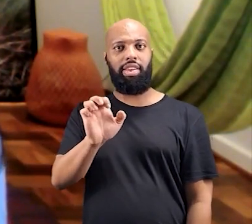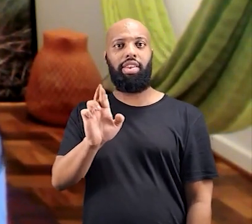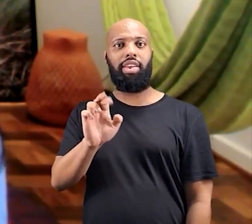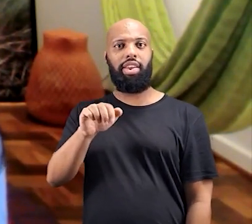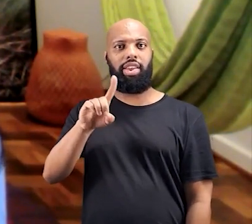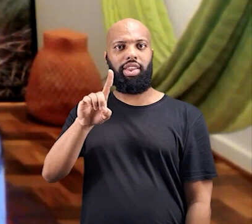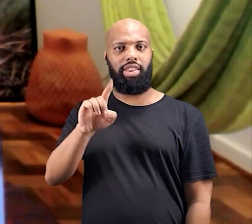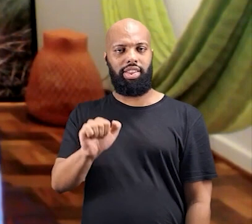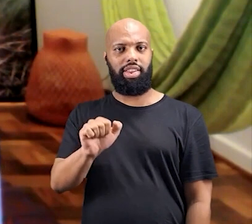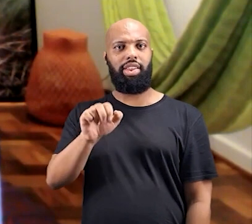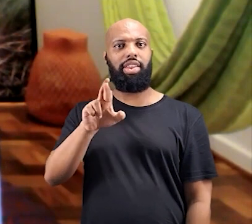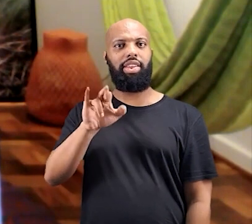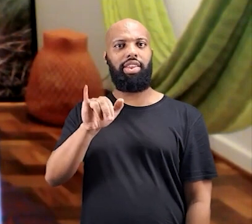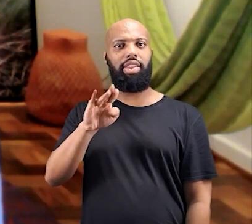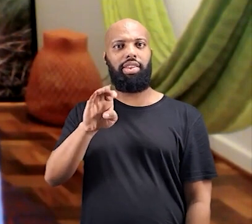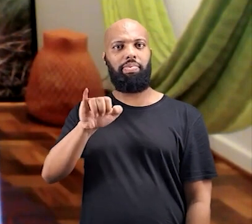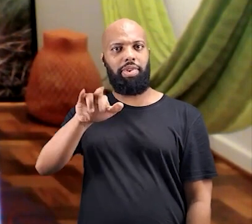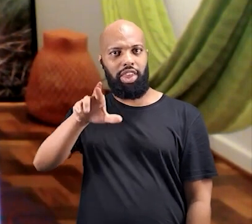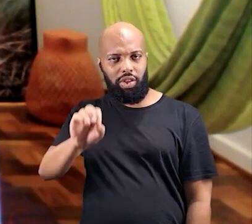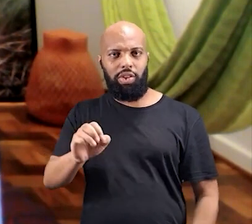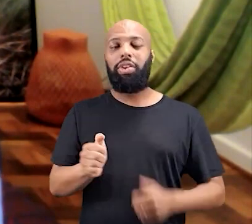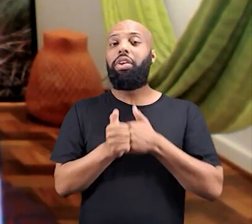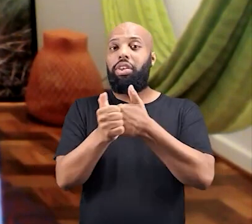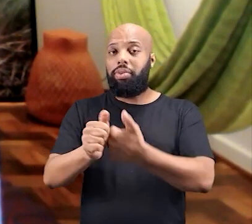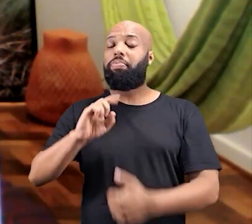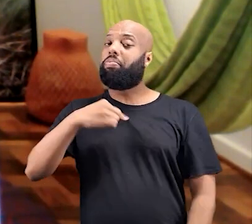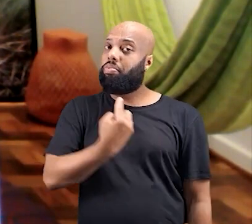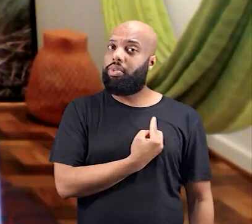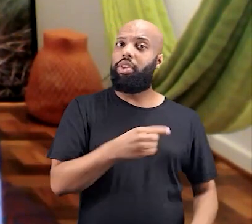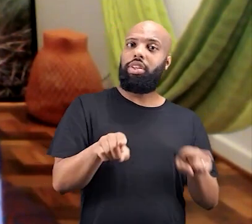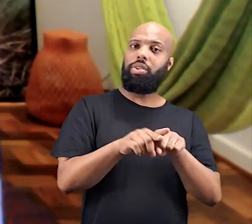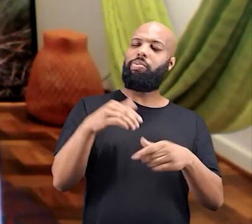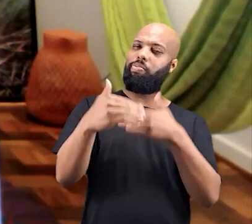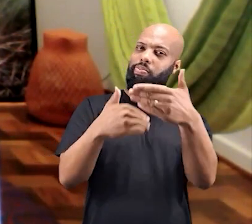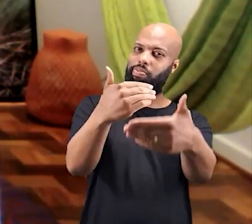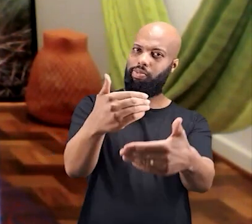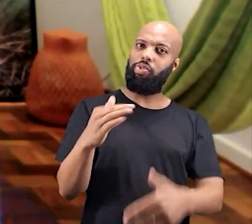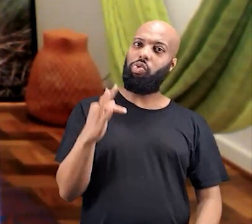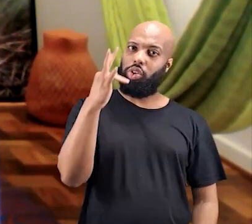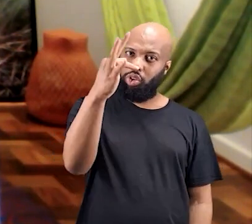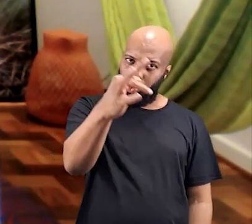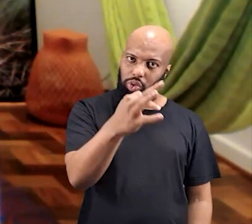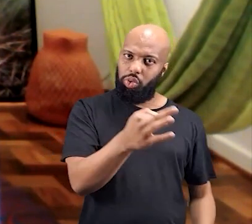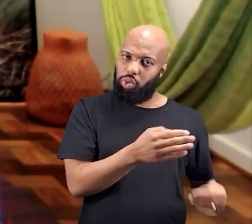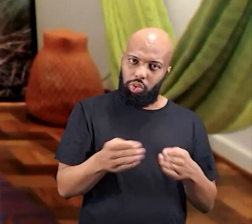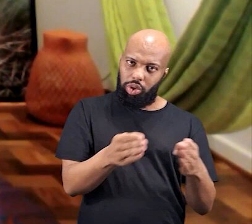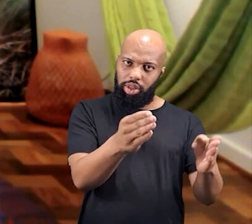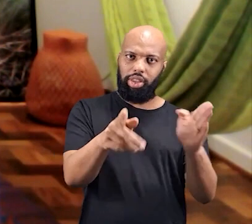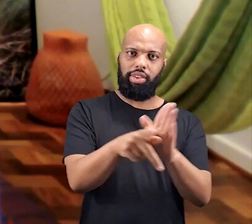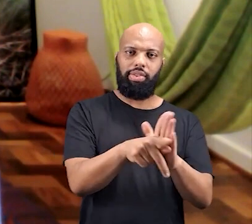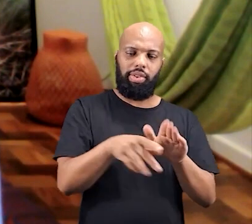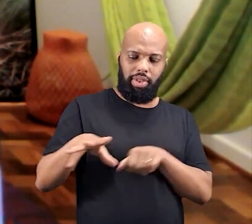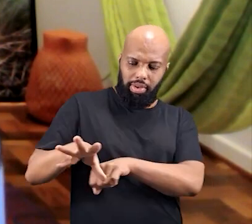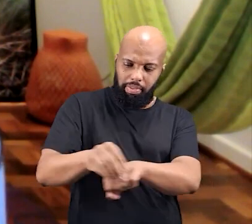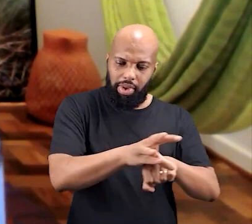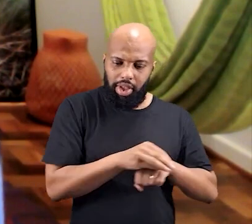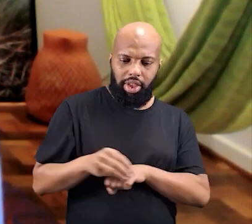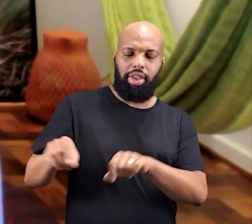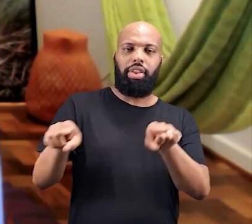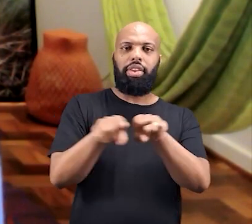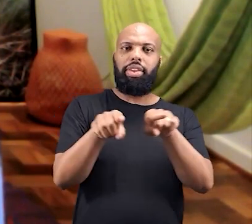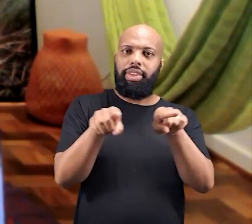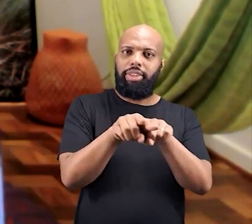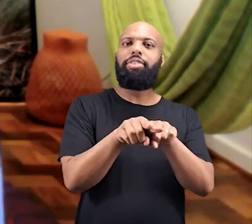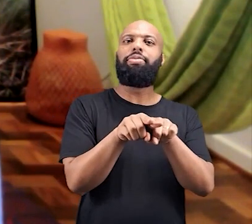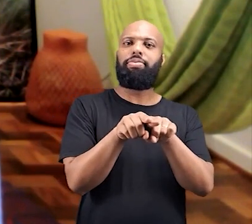possam nos acompanhar para as próximas aventuras, próximas jornadas de conhecimento, e